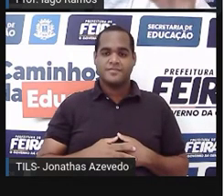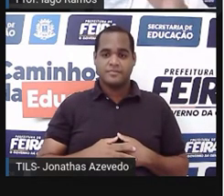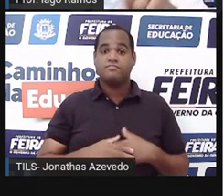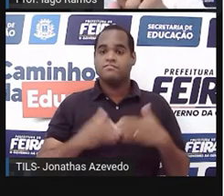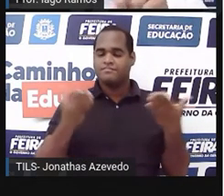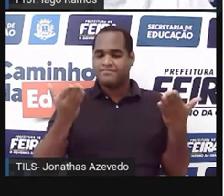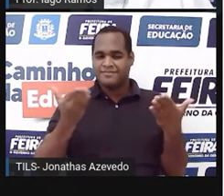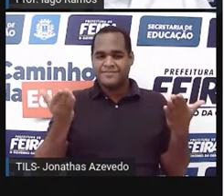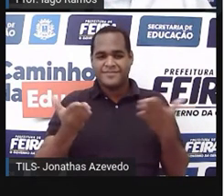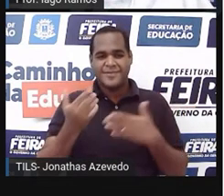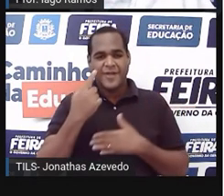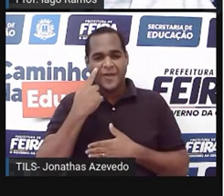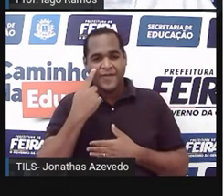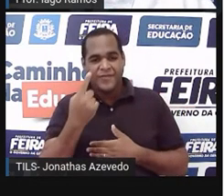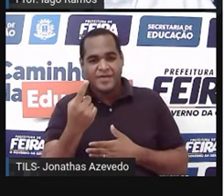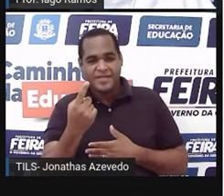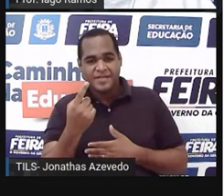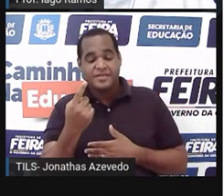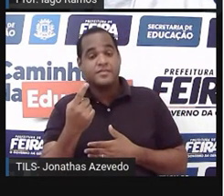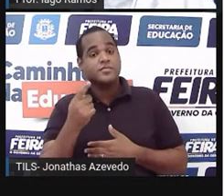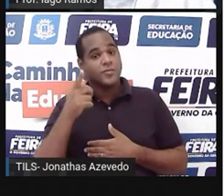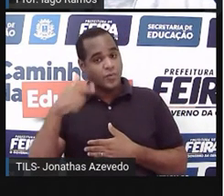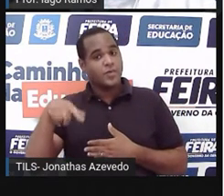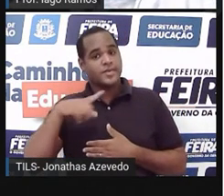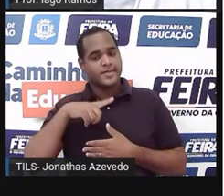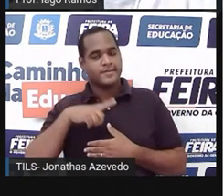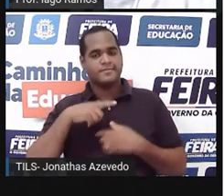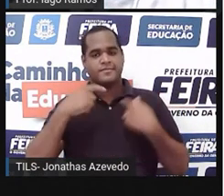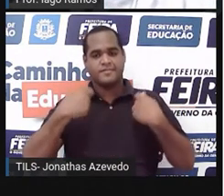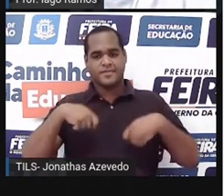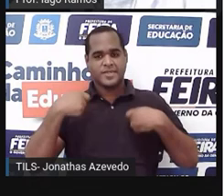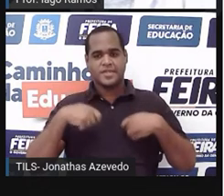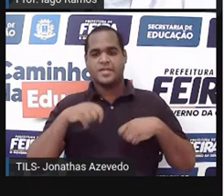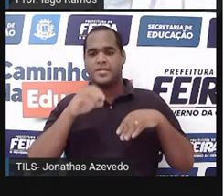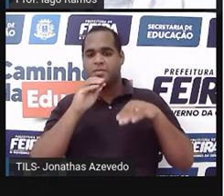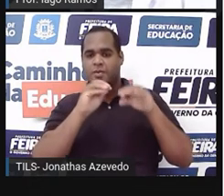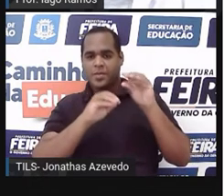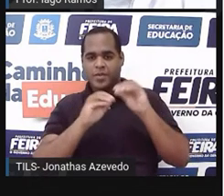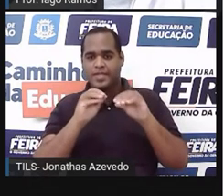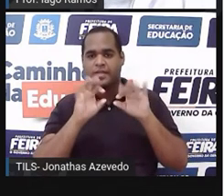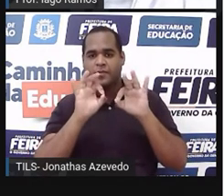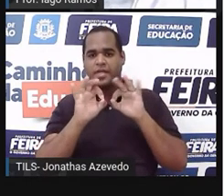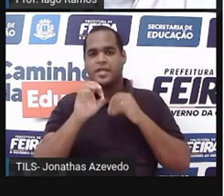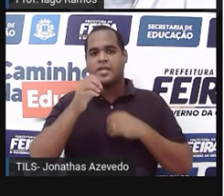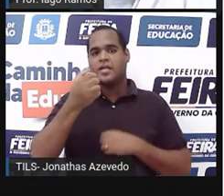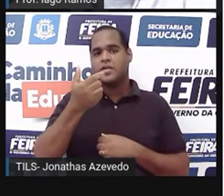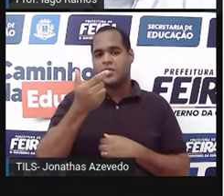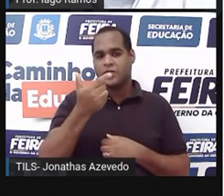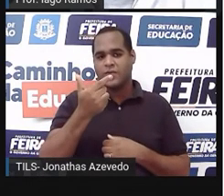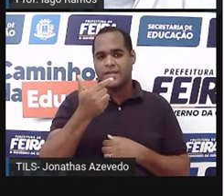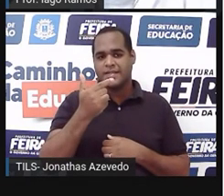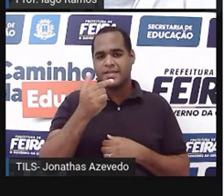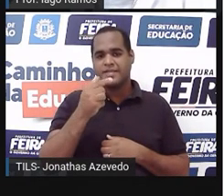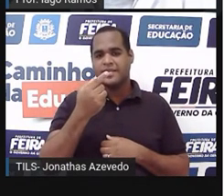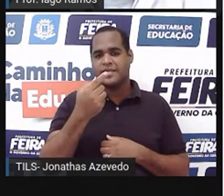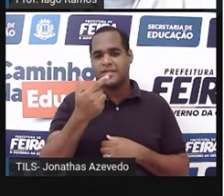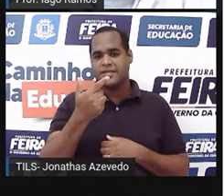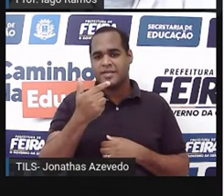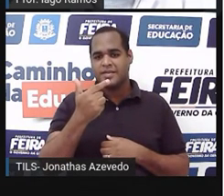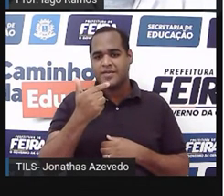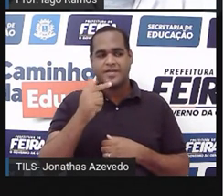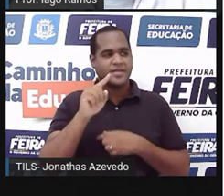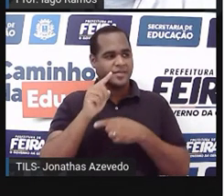Agora, olha só, o próximo que a gente precisa colocar é o 12 quintos. E aí, para a gente colocar o 12